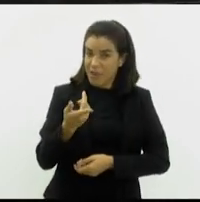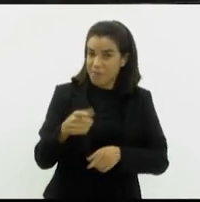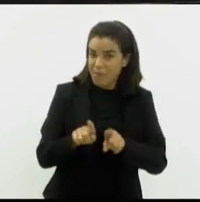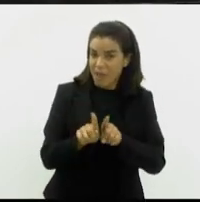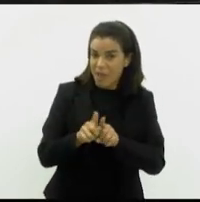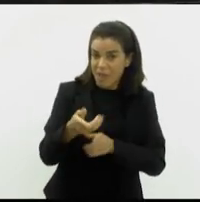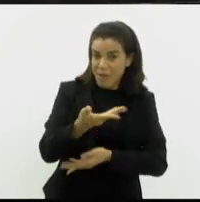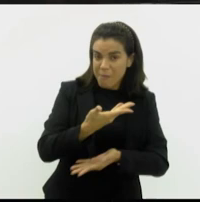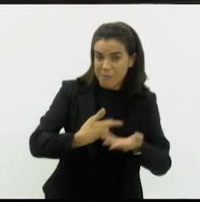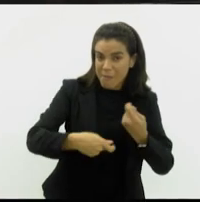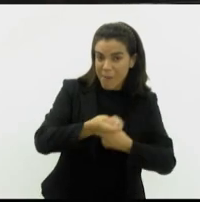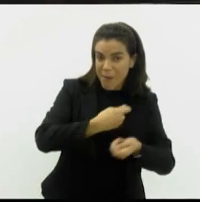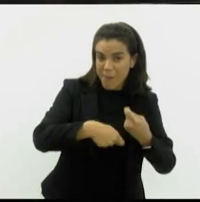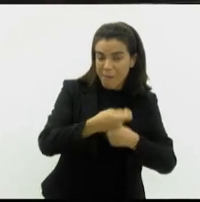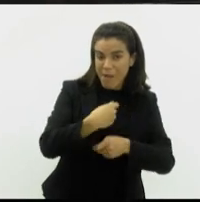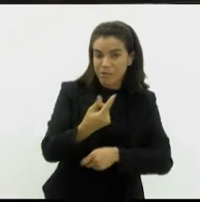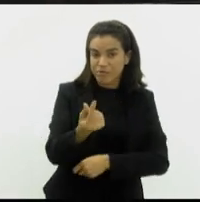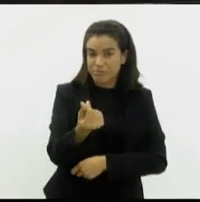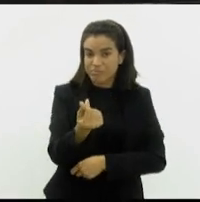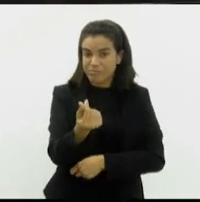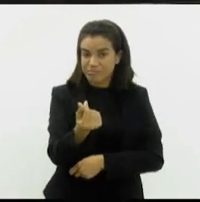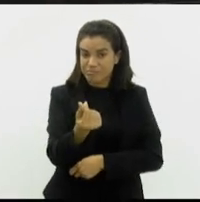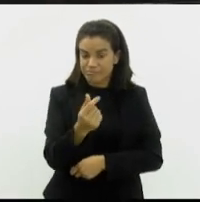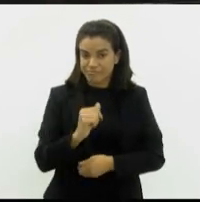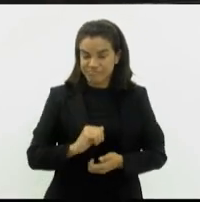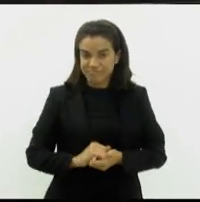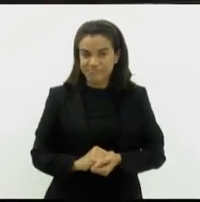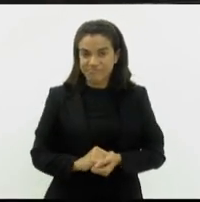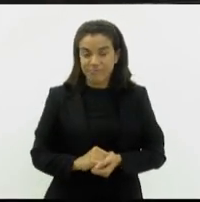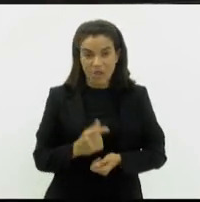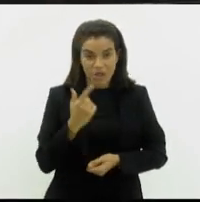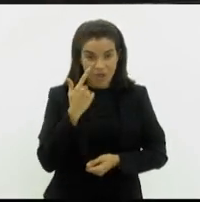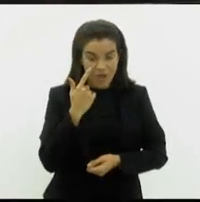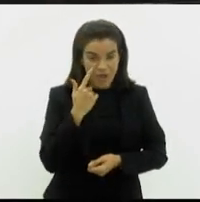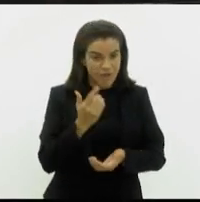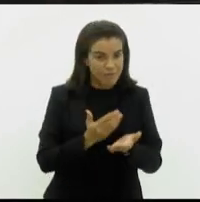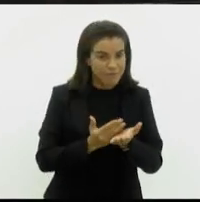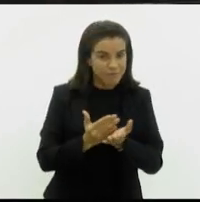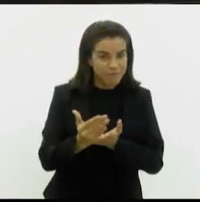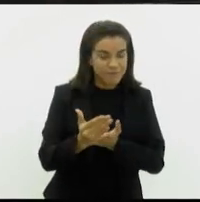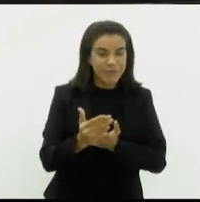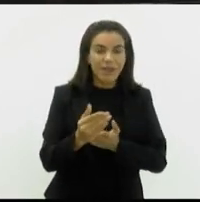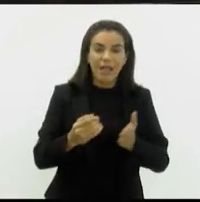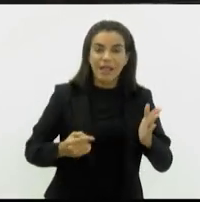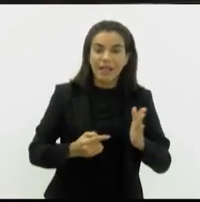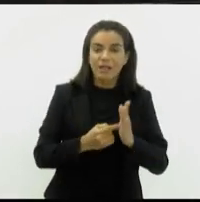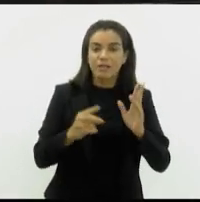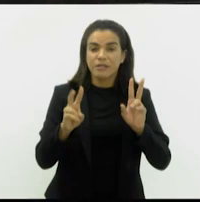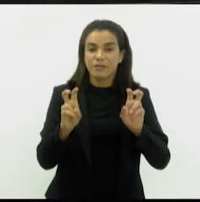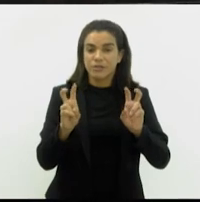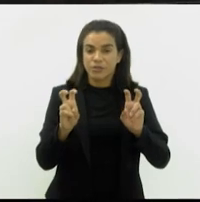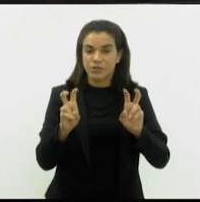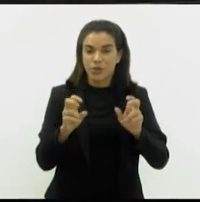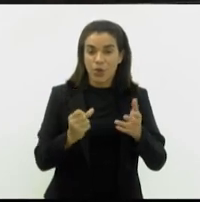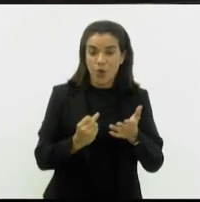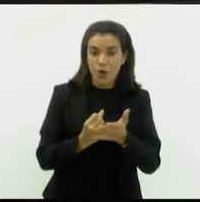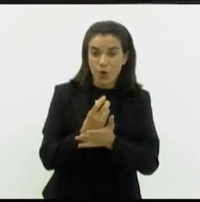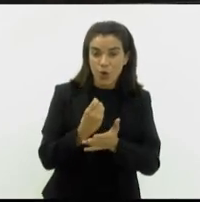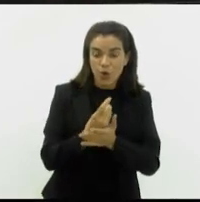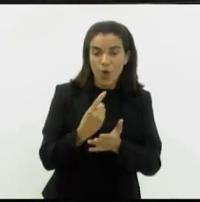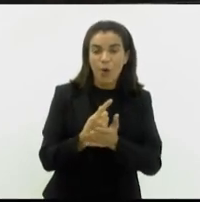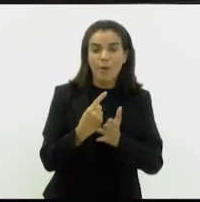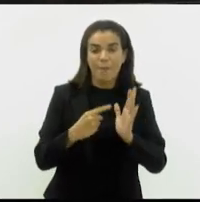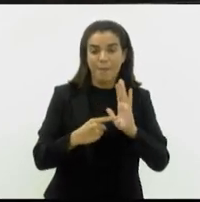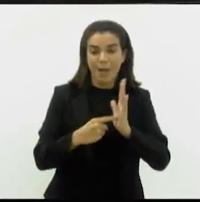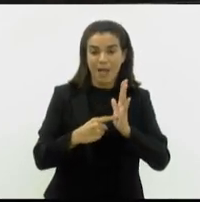meu filho, vou falar que isso aqui que eu vou te falar não é nem a ponta do iceberg. Vamos começar com as denúncias sobre as compras de máquinas de gelo